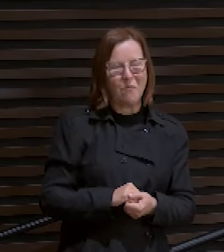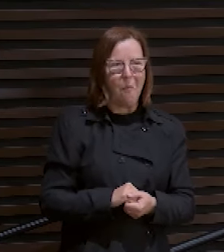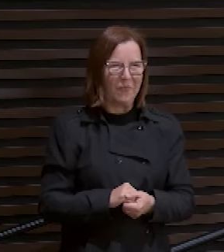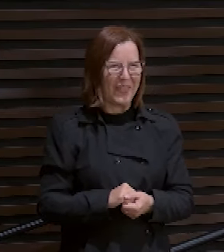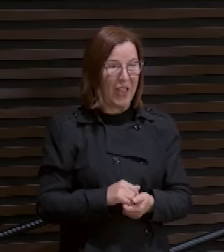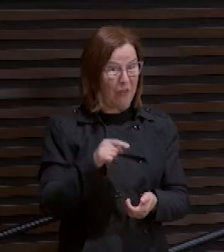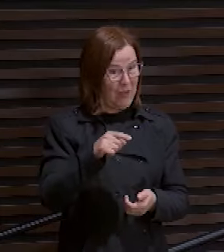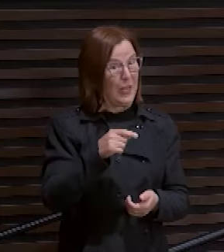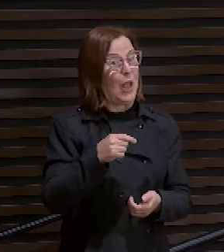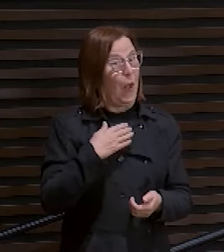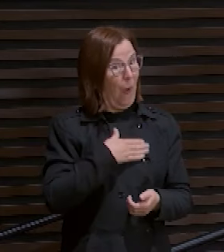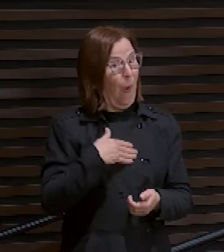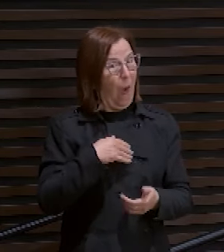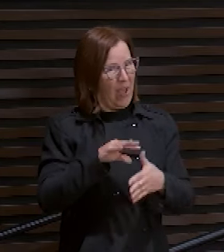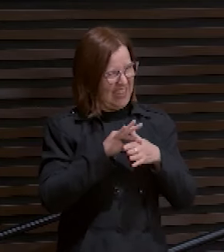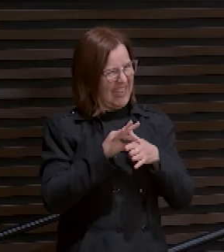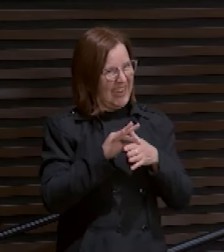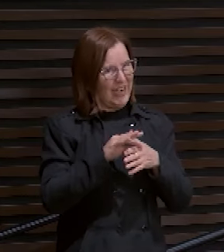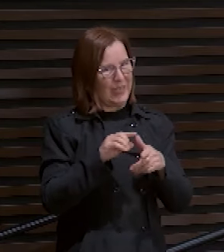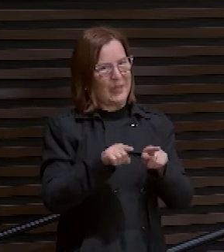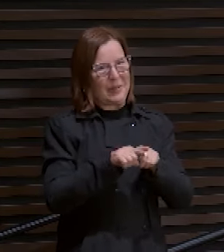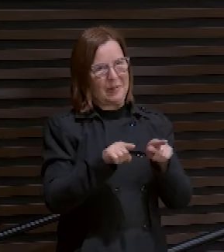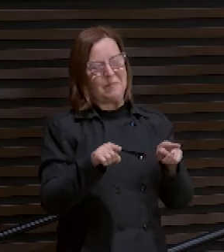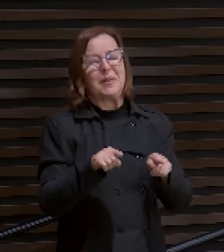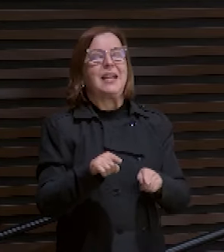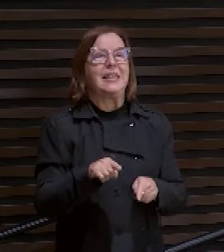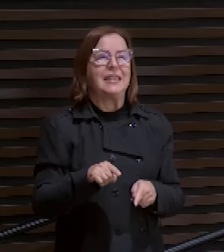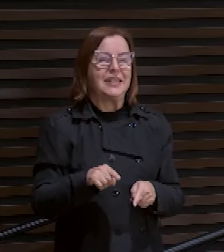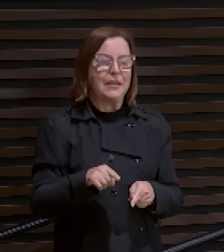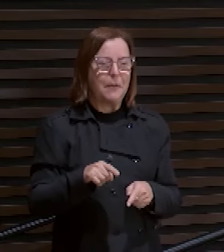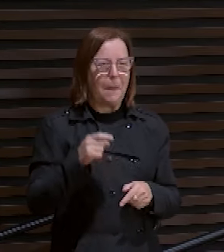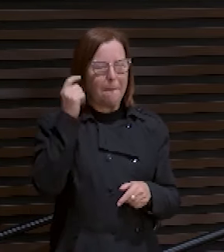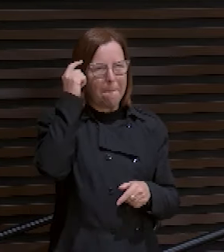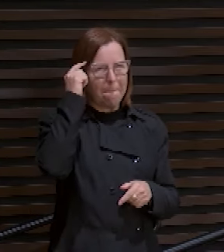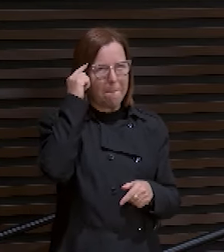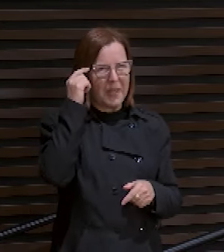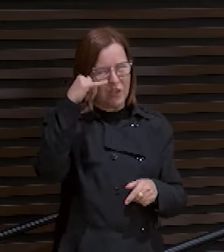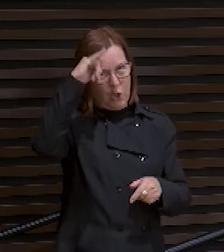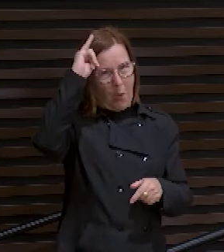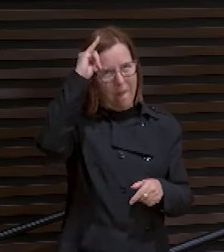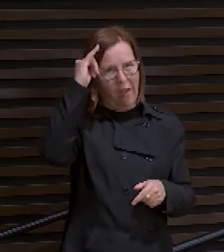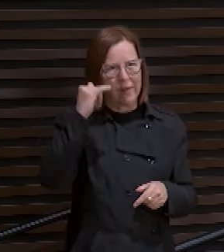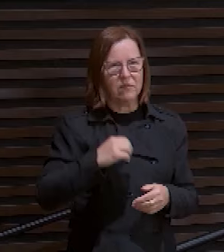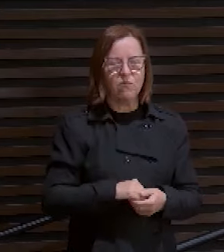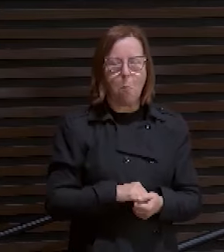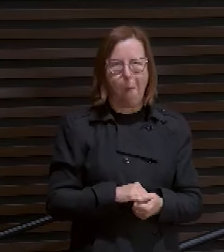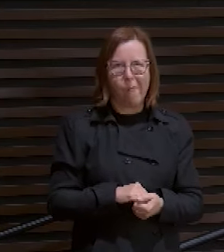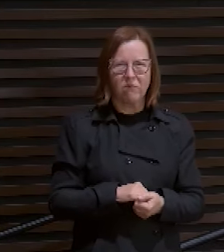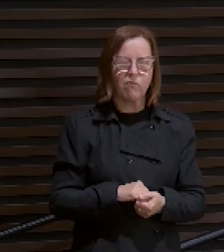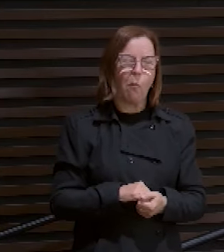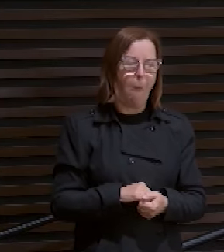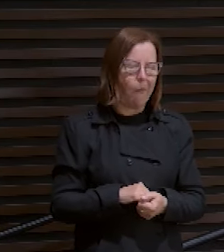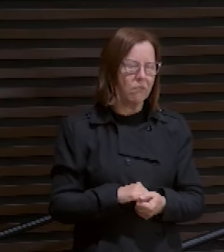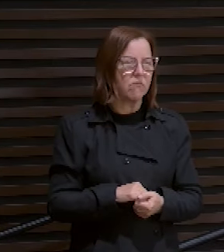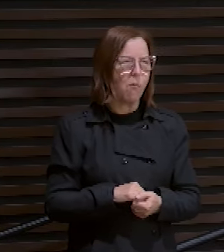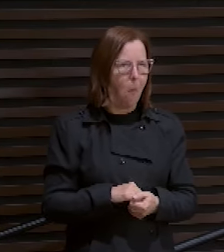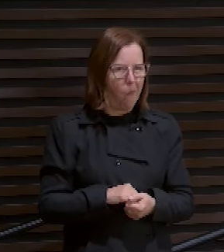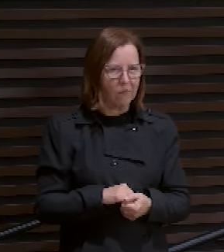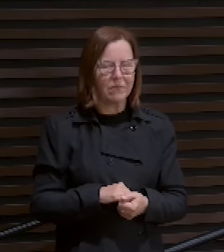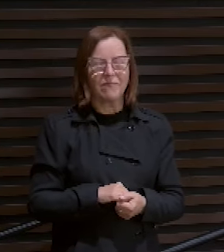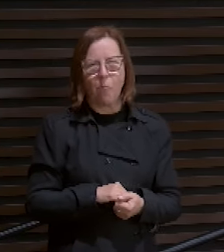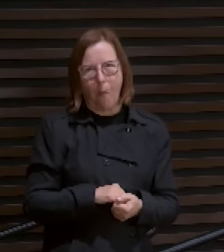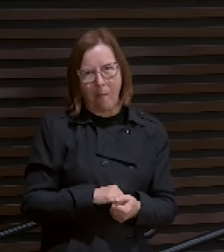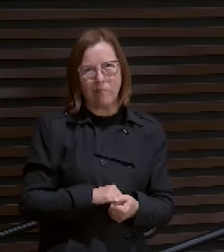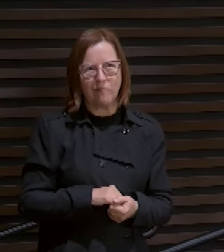gosta de ver o boi comendo. Eu sei disso. Mas presta atenção uma hora. Ele mastiga, mastiga. Ruminar é isso. Ele joga para